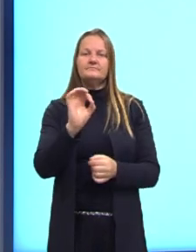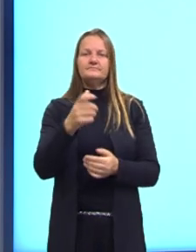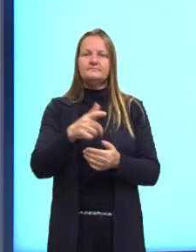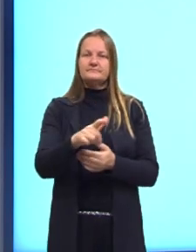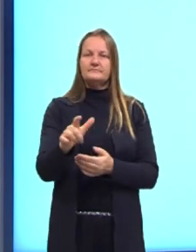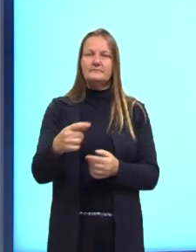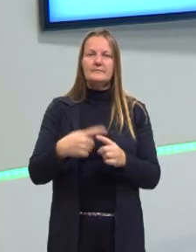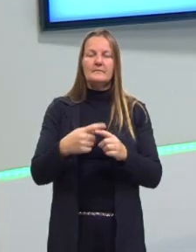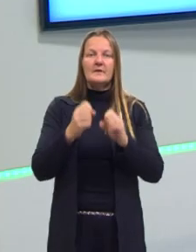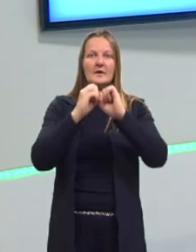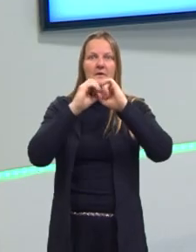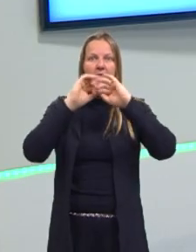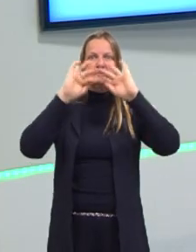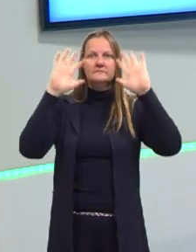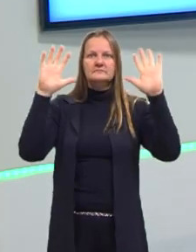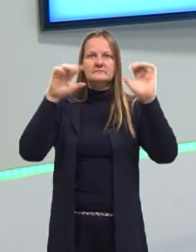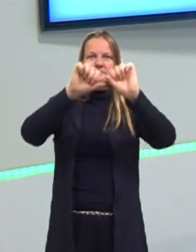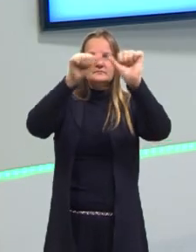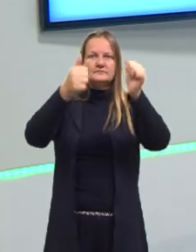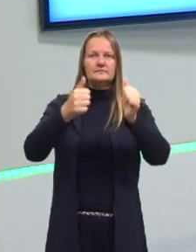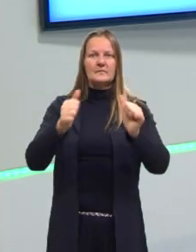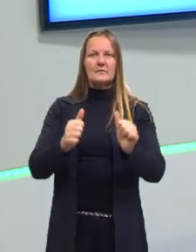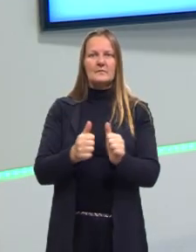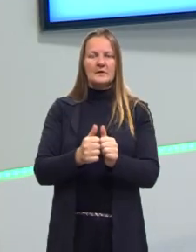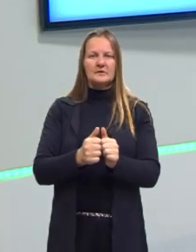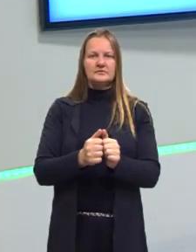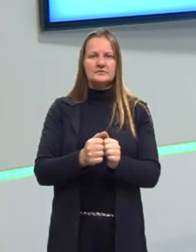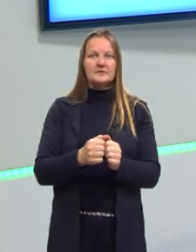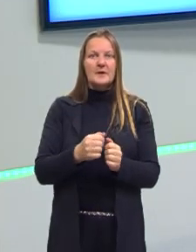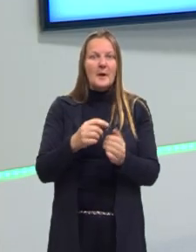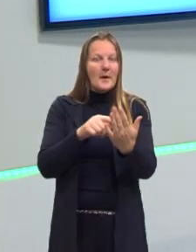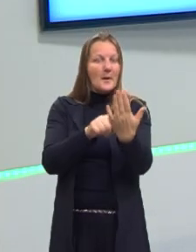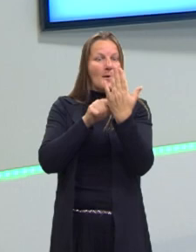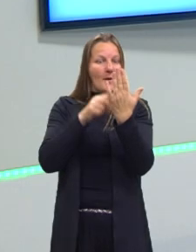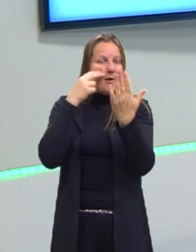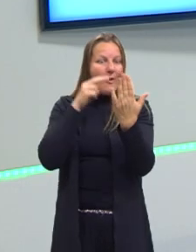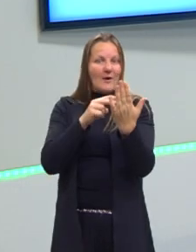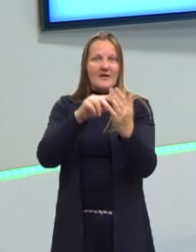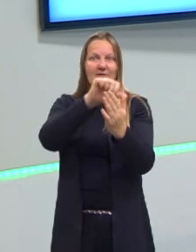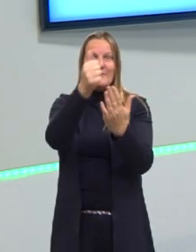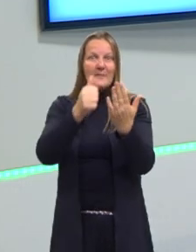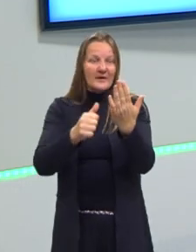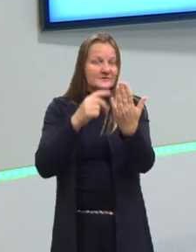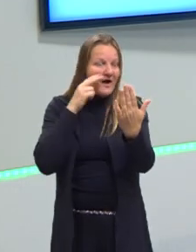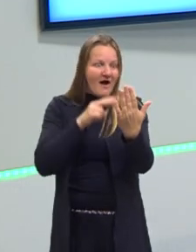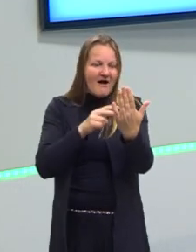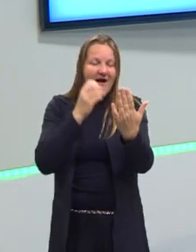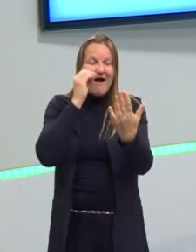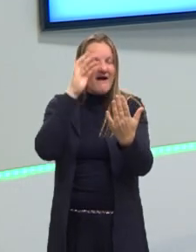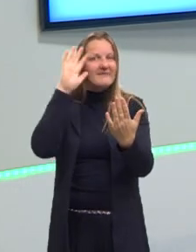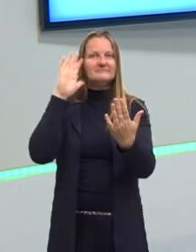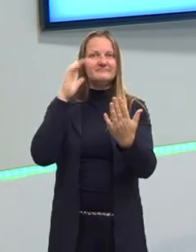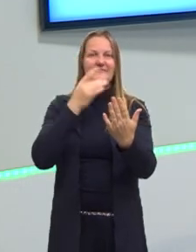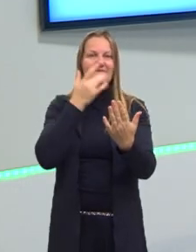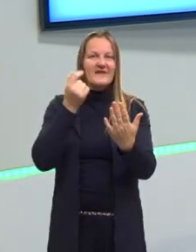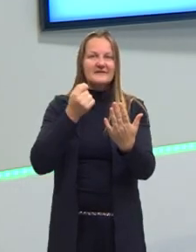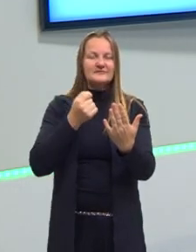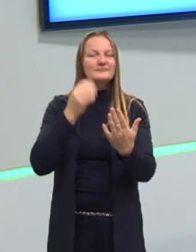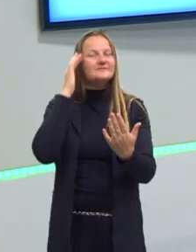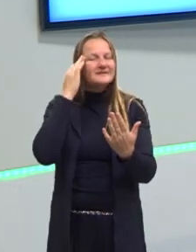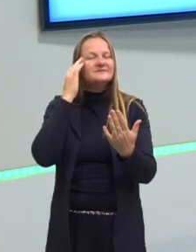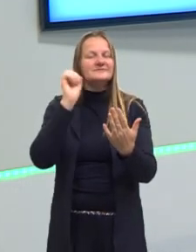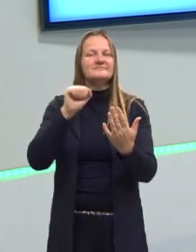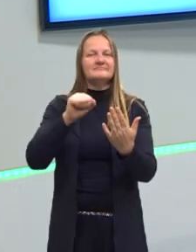mais clara. Por isso, quando a gente interpreta imagens, a gente tem que misturar o texto